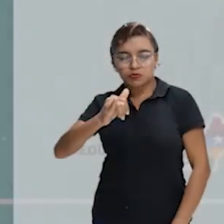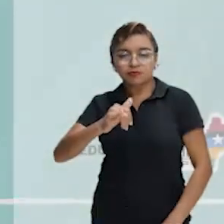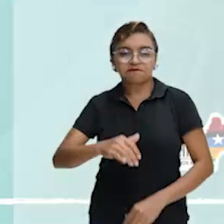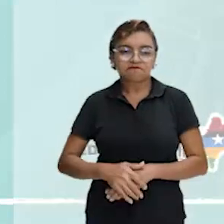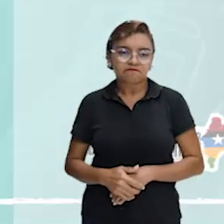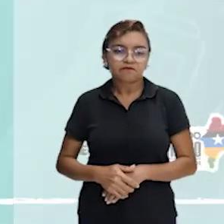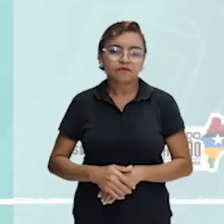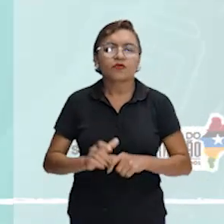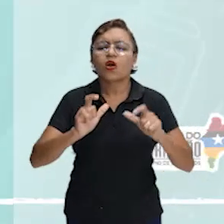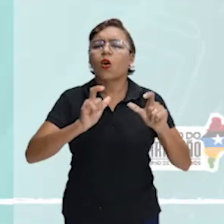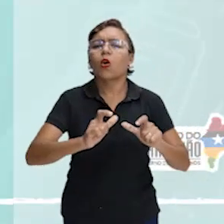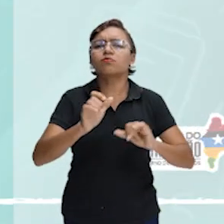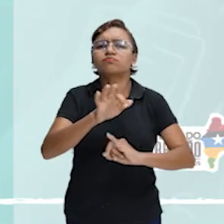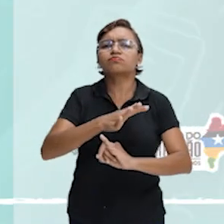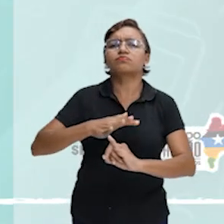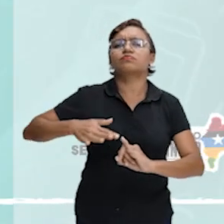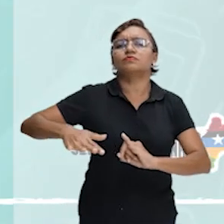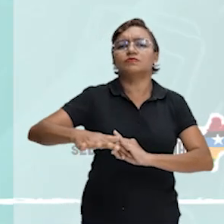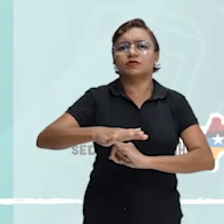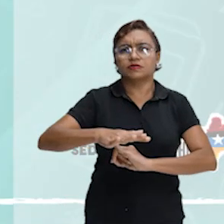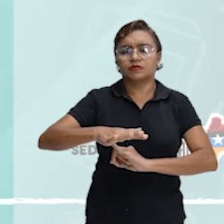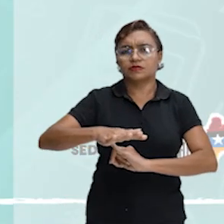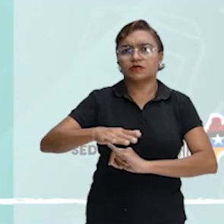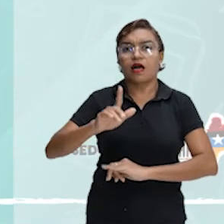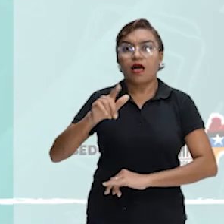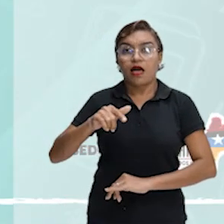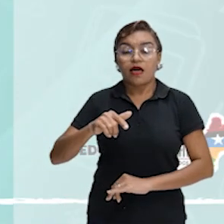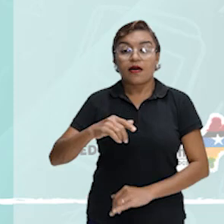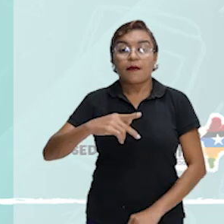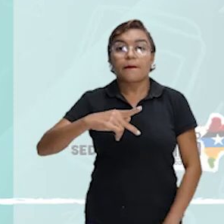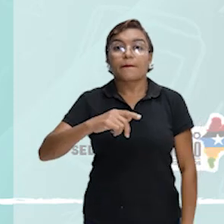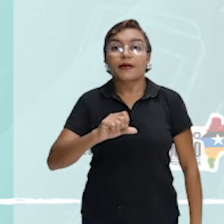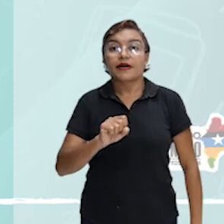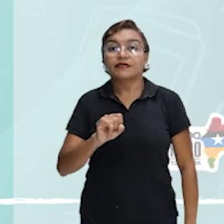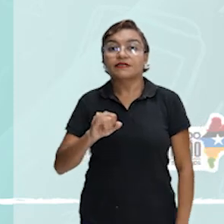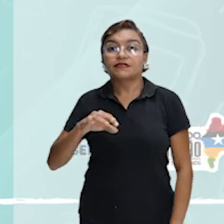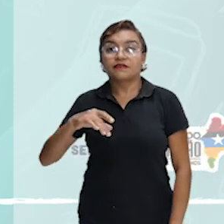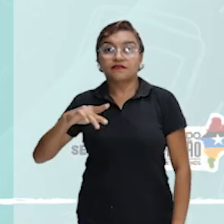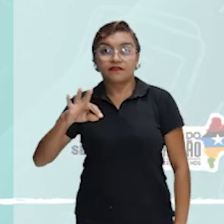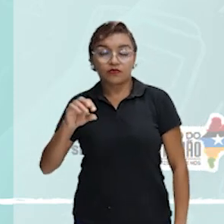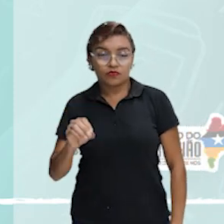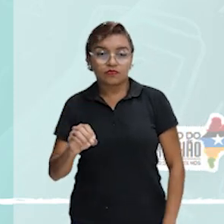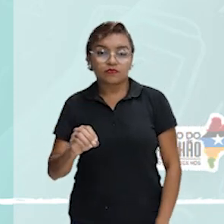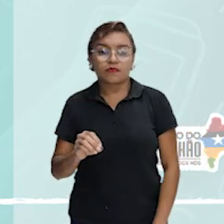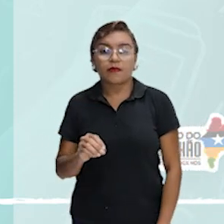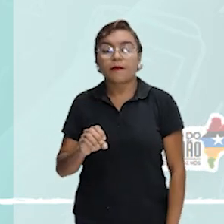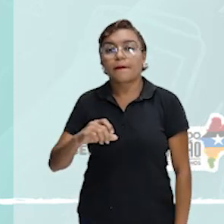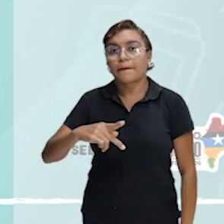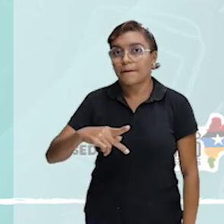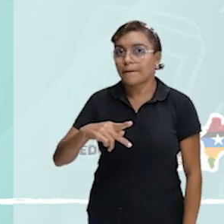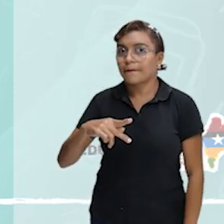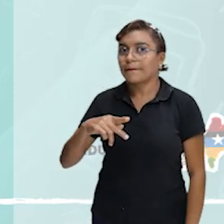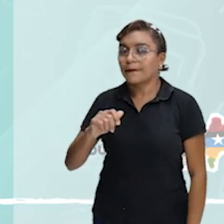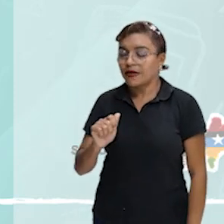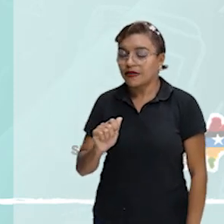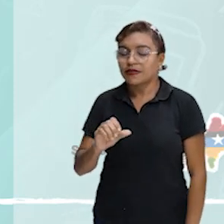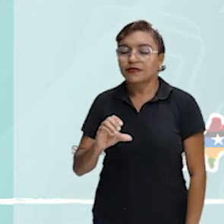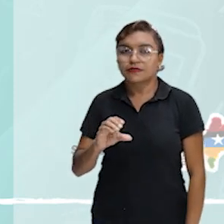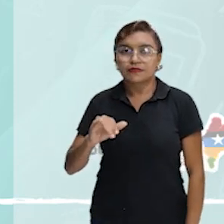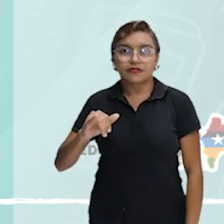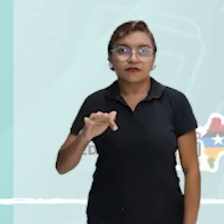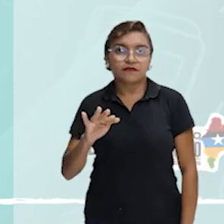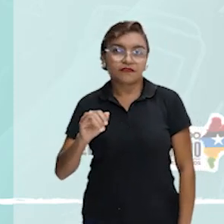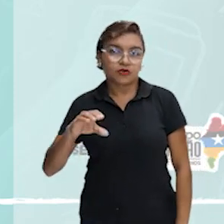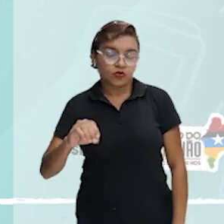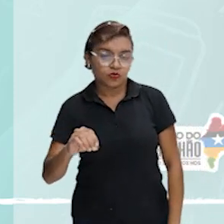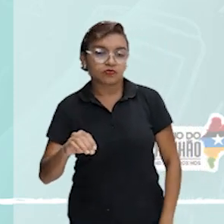Então, onde se localizam as ilhas de Galápagos? No Pacífico, no Oceano Pacífico. Ou o arquipélago de Colombo, como também ela é conhecida.